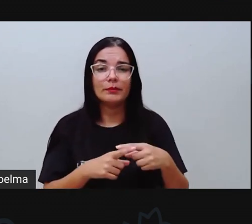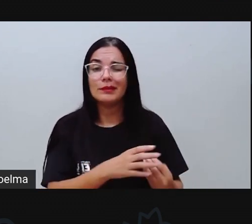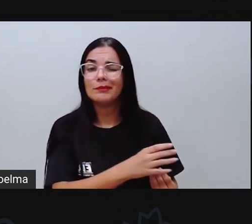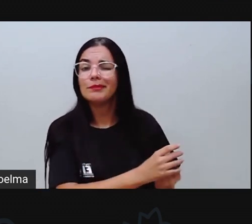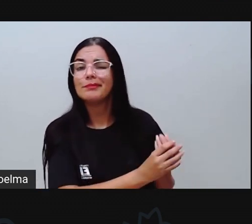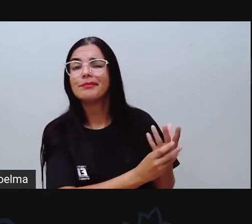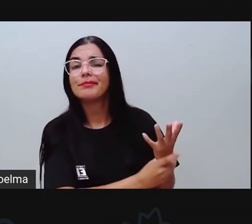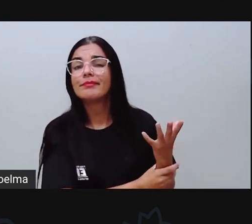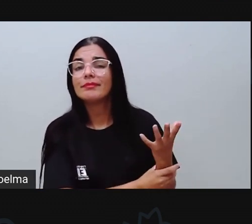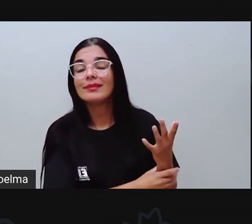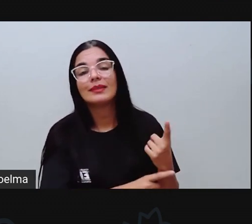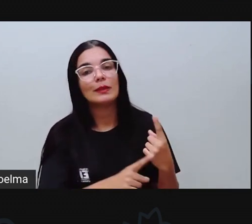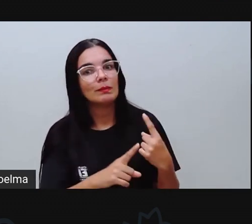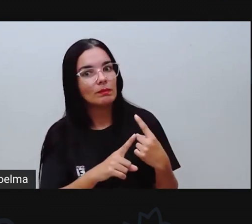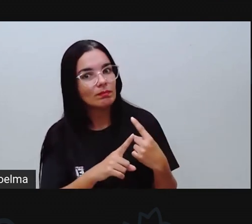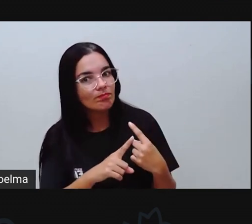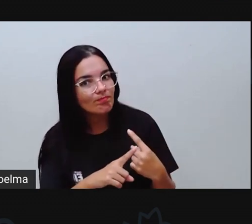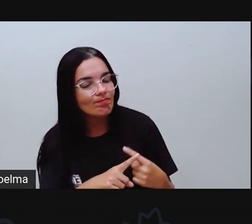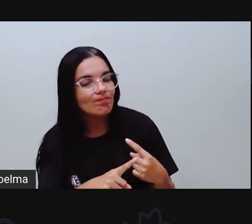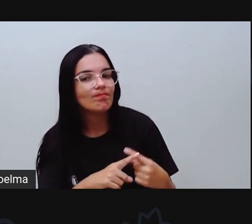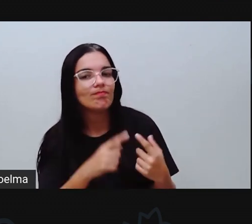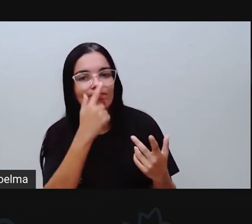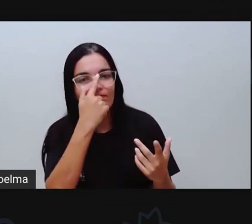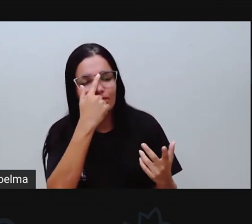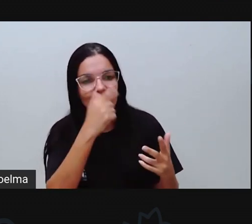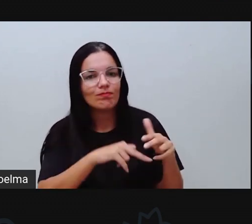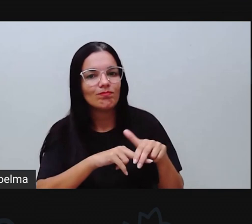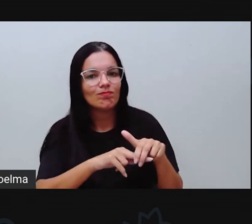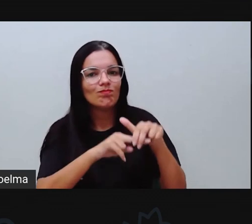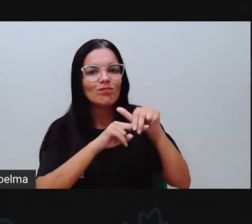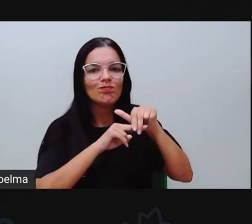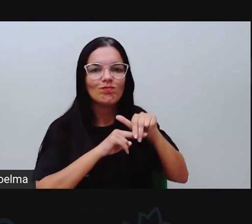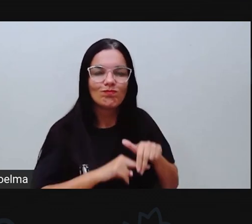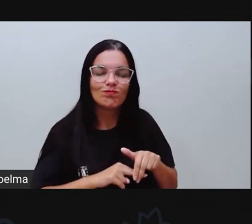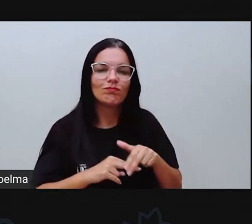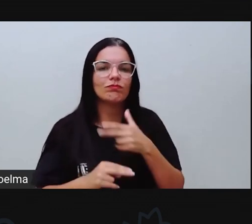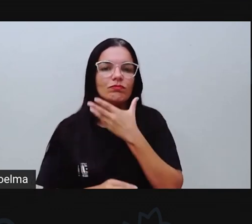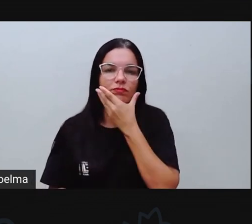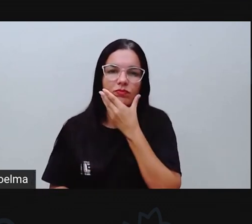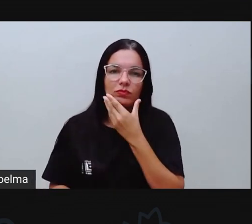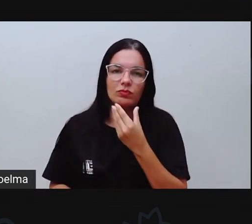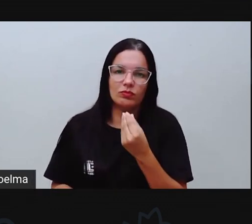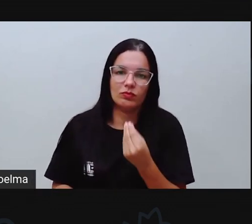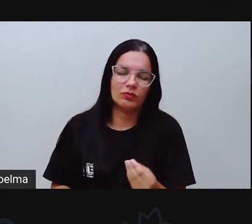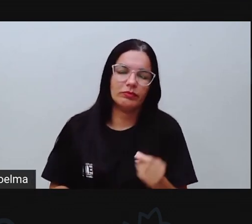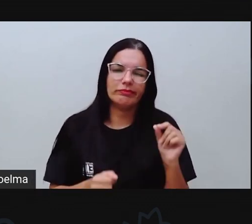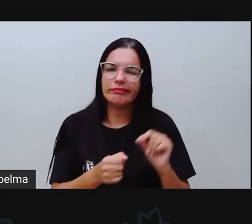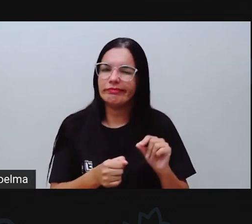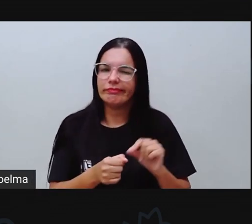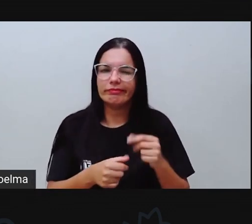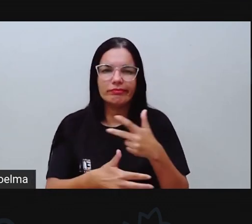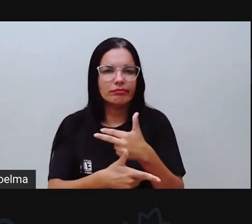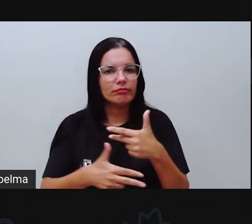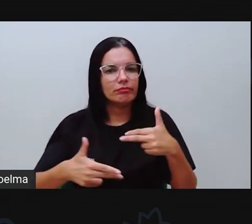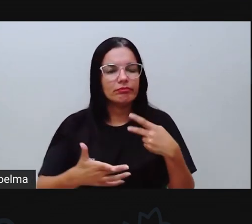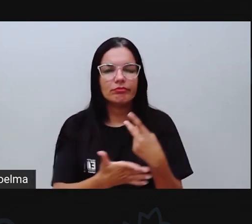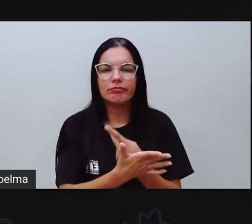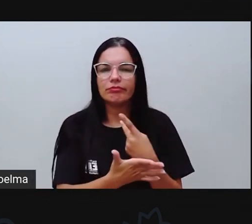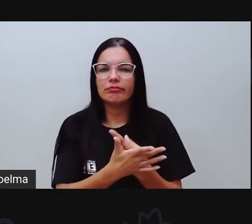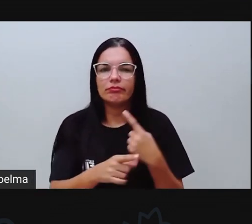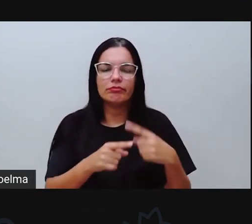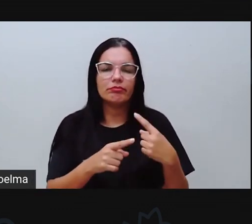graças ao homem, né, o homem que vem interferindo aí na natureza de forma negativa, como por exemplo, o próprio